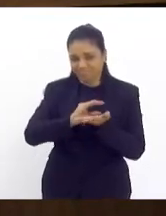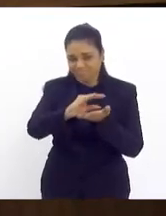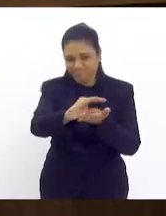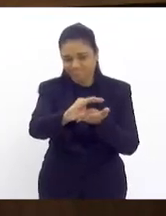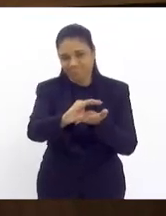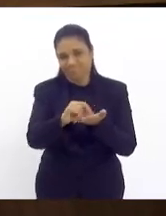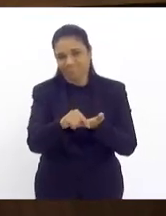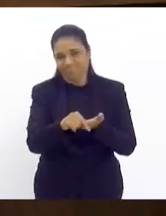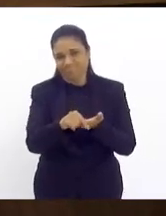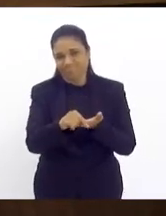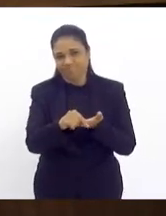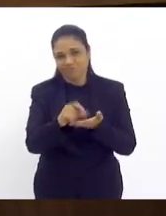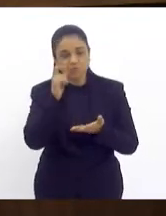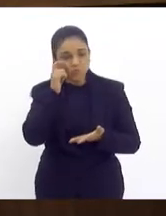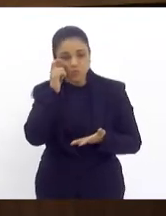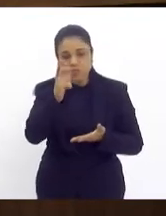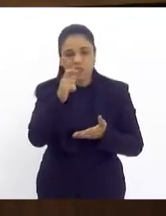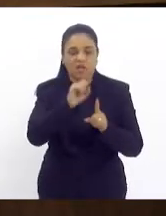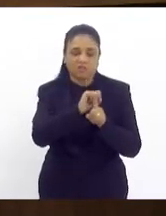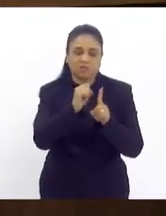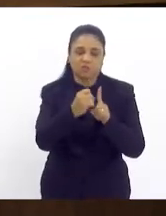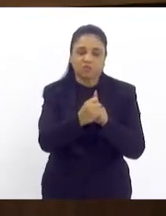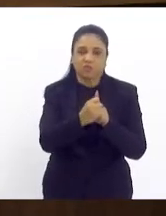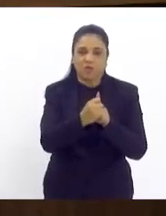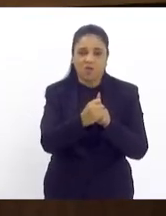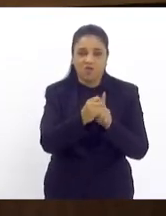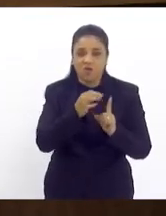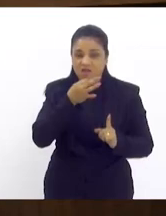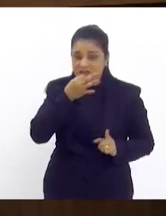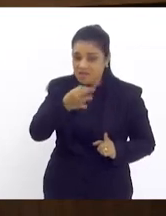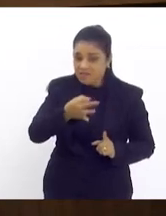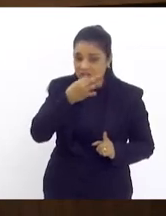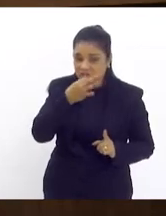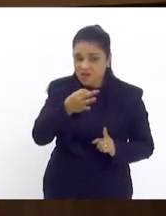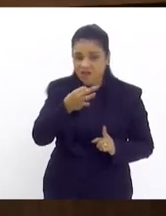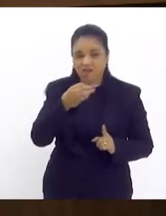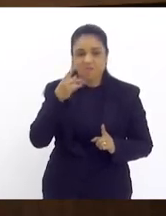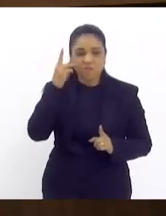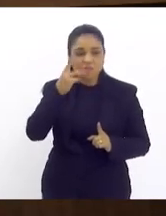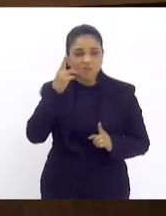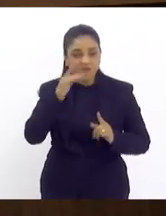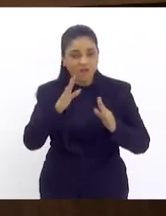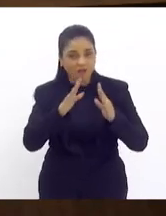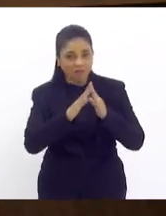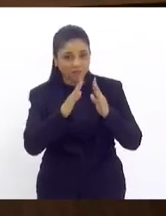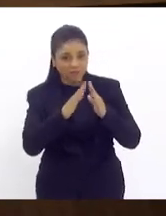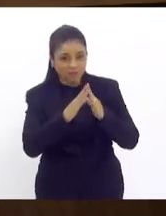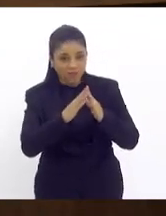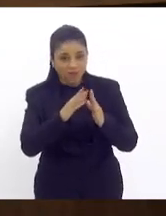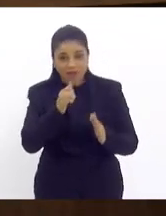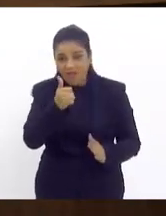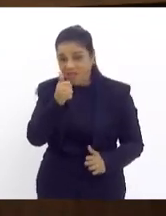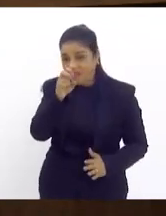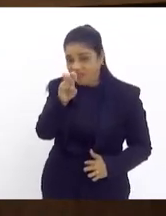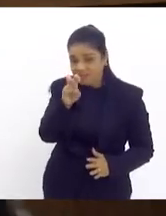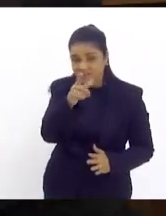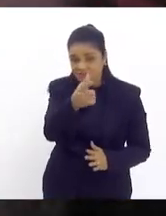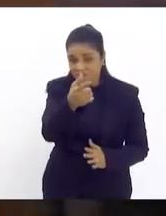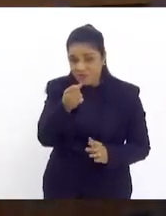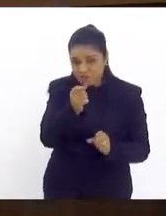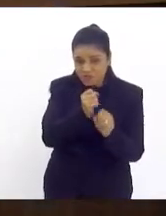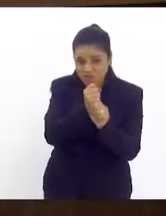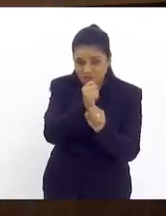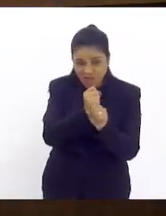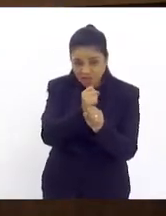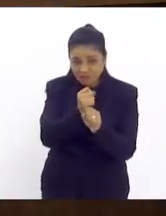interesse social então criticar uma política habitacional quando há 15, 20 anos esse estado não viu política habitacional